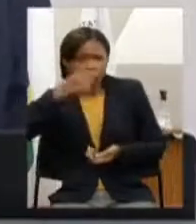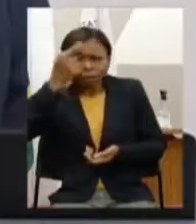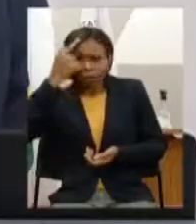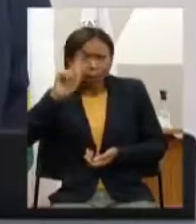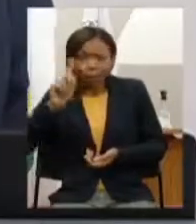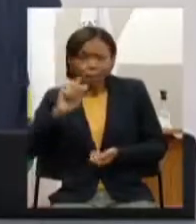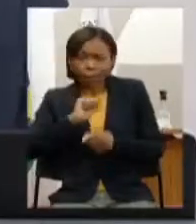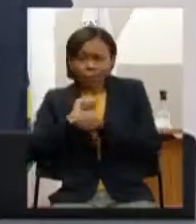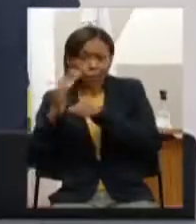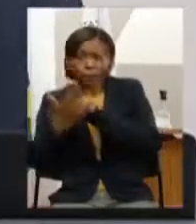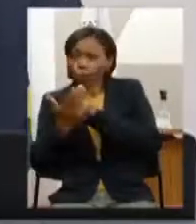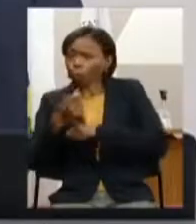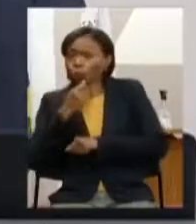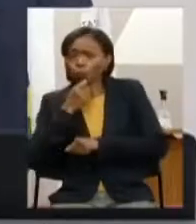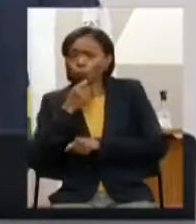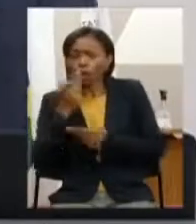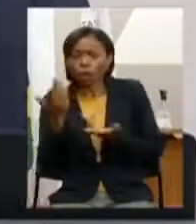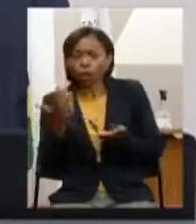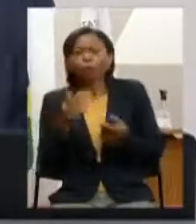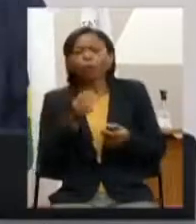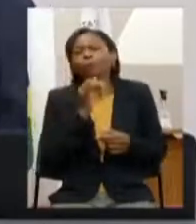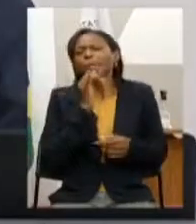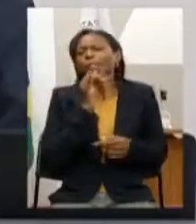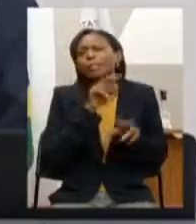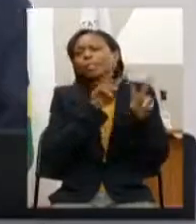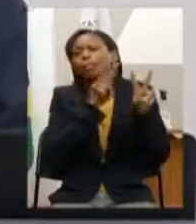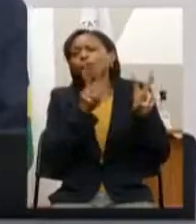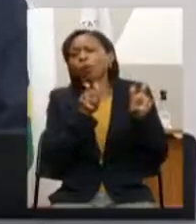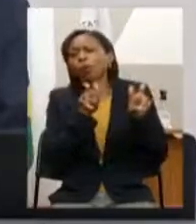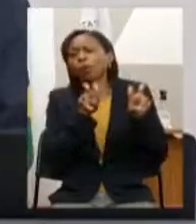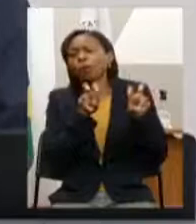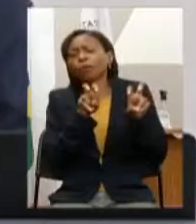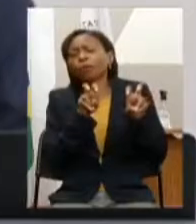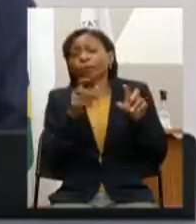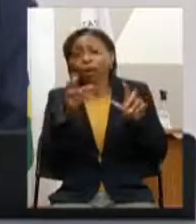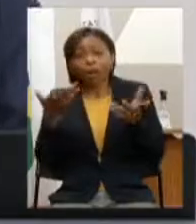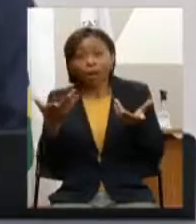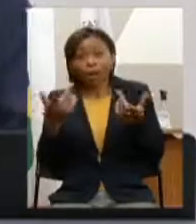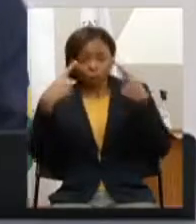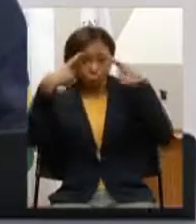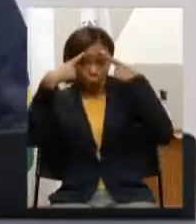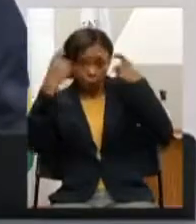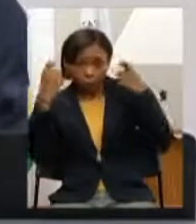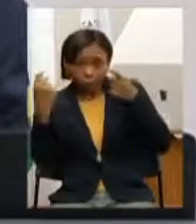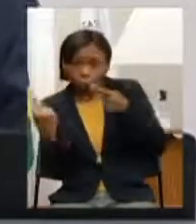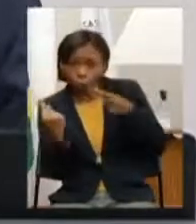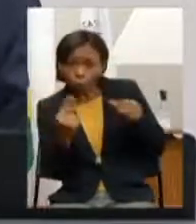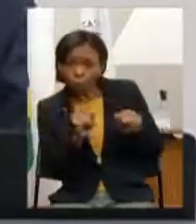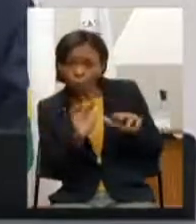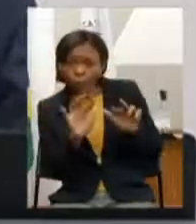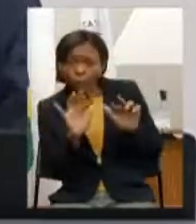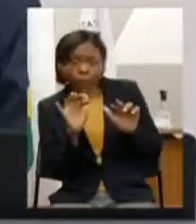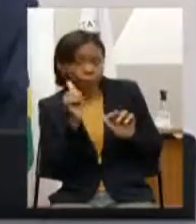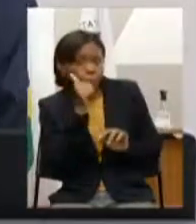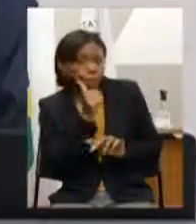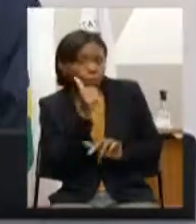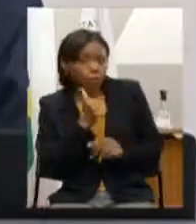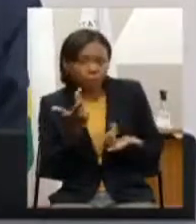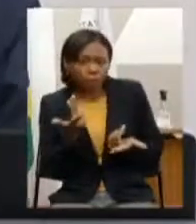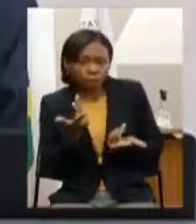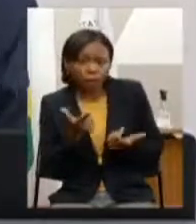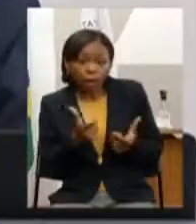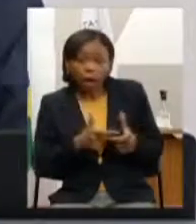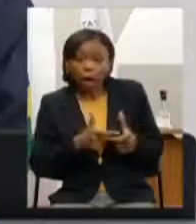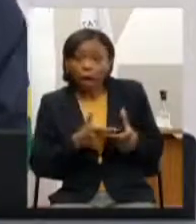enfrentamento a violência contra as mulheres que por sinal aumentou na pandemia a violência contra as crianças que